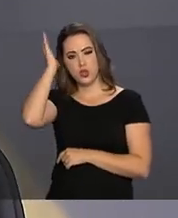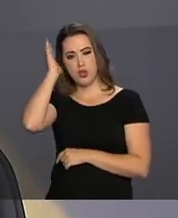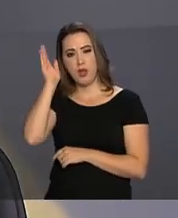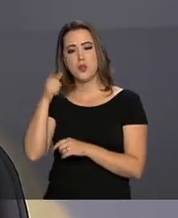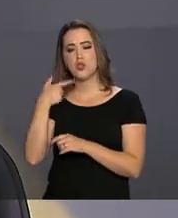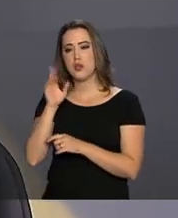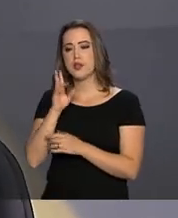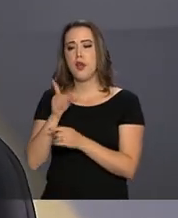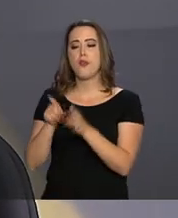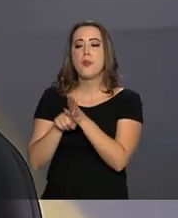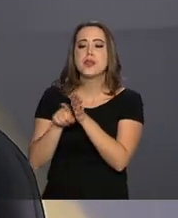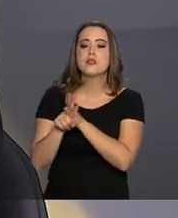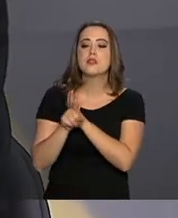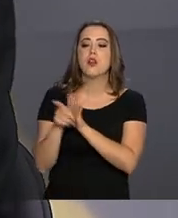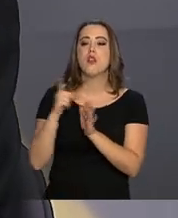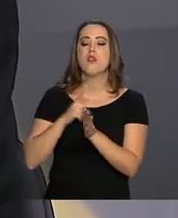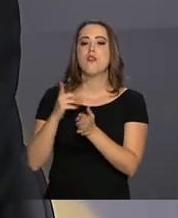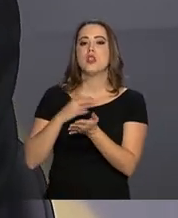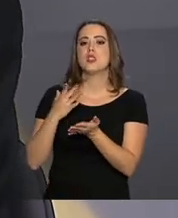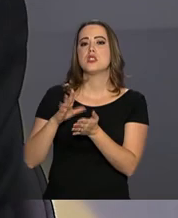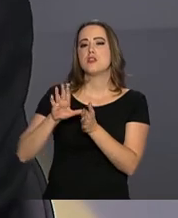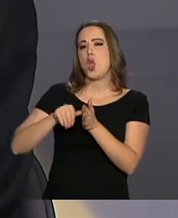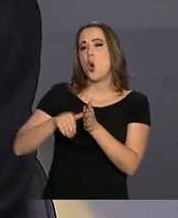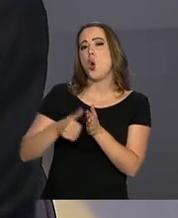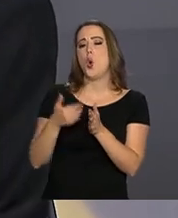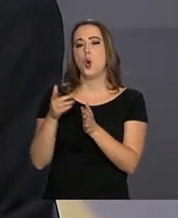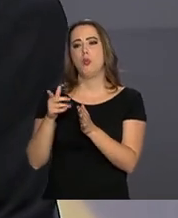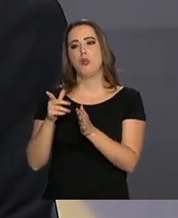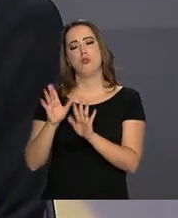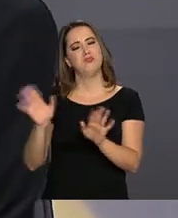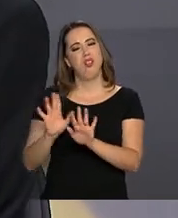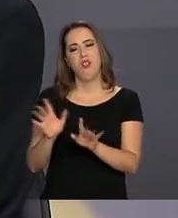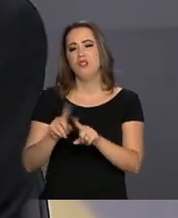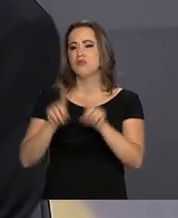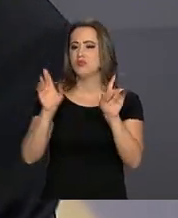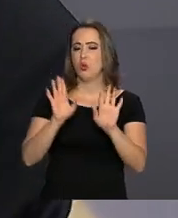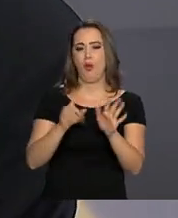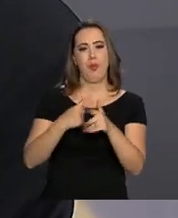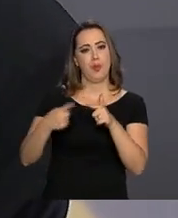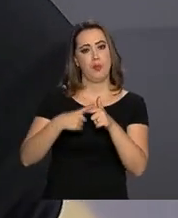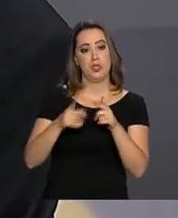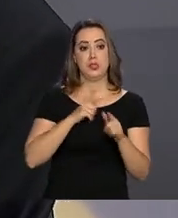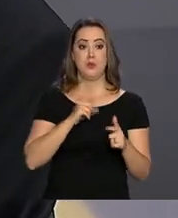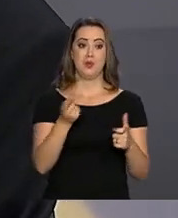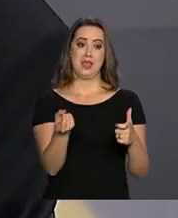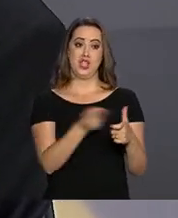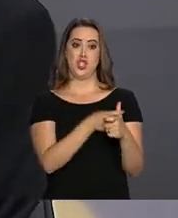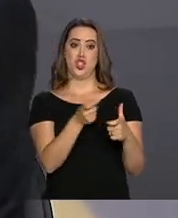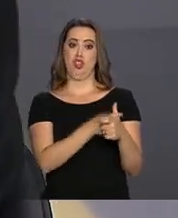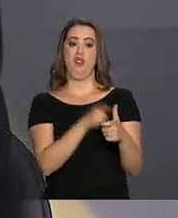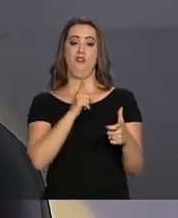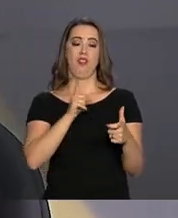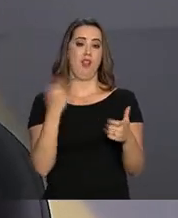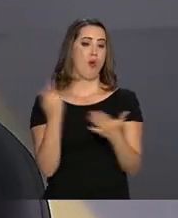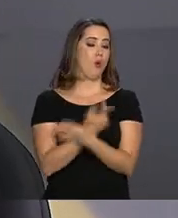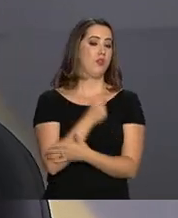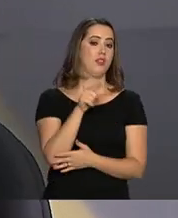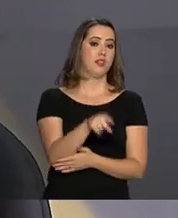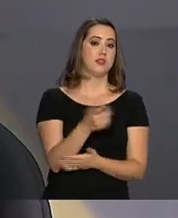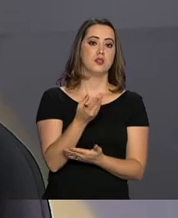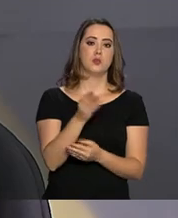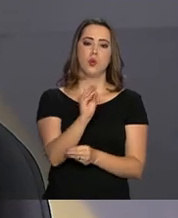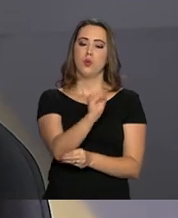e o governo atual continua. Fraude tem, mas não é o problema. Os déficits decorrem dos